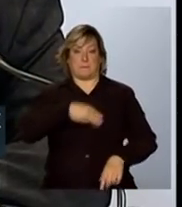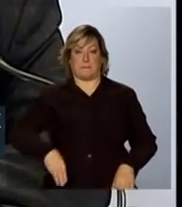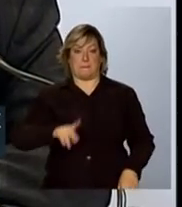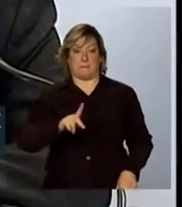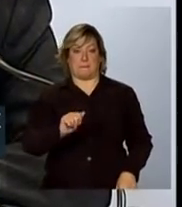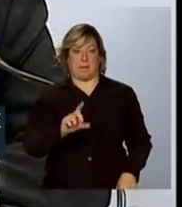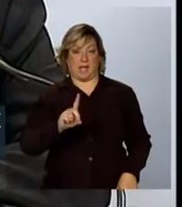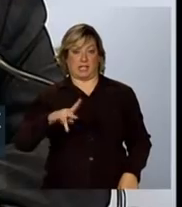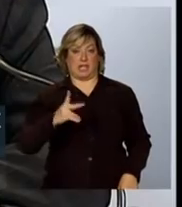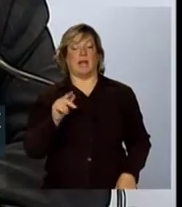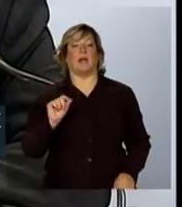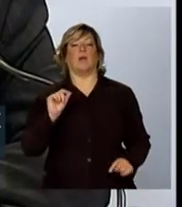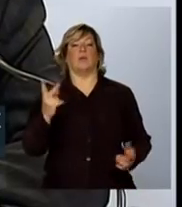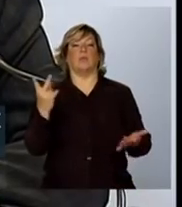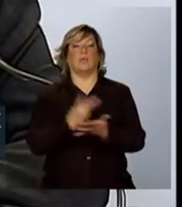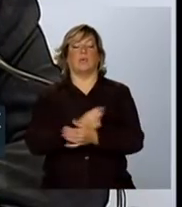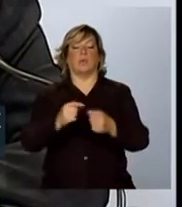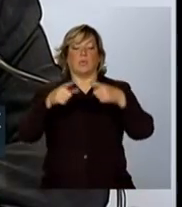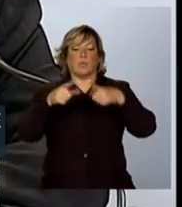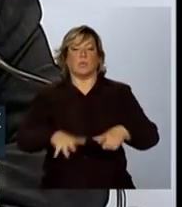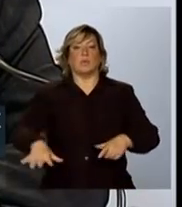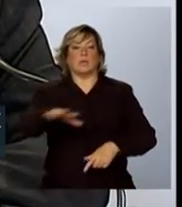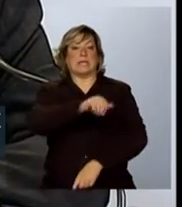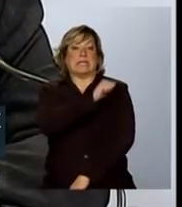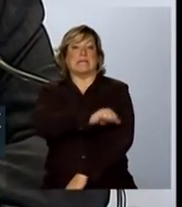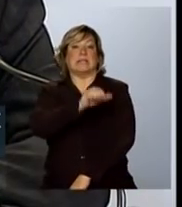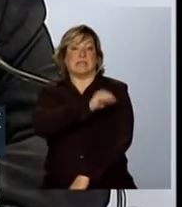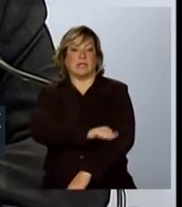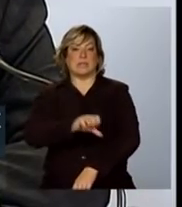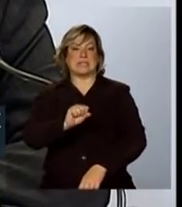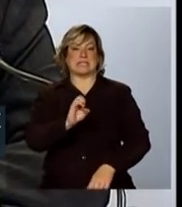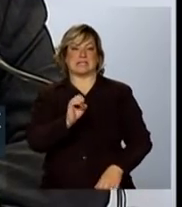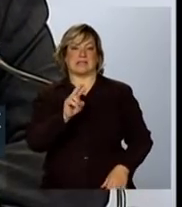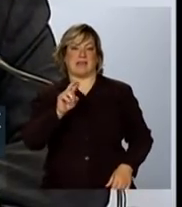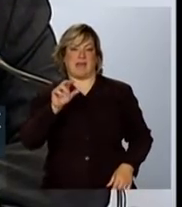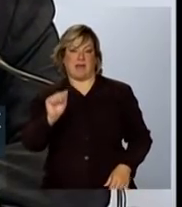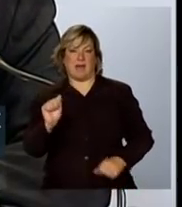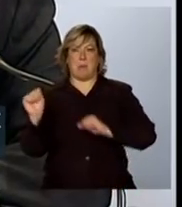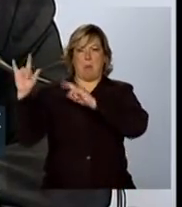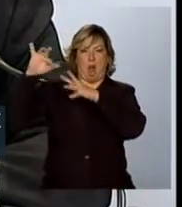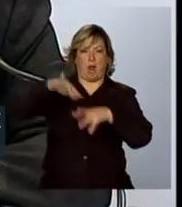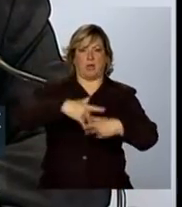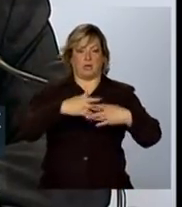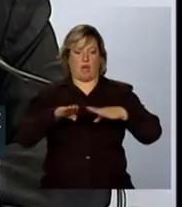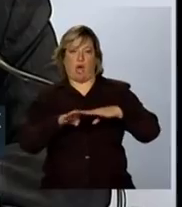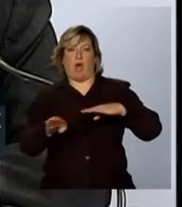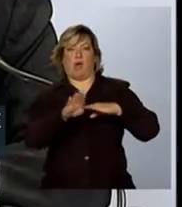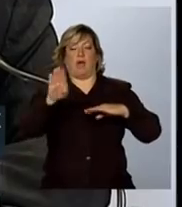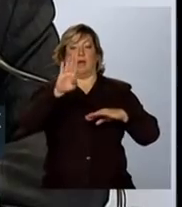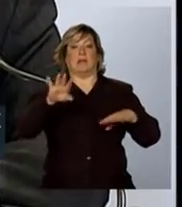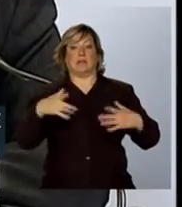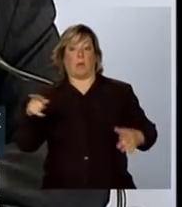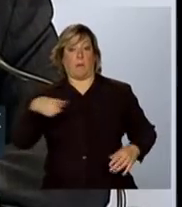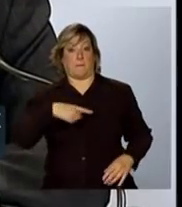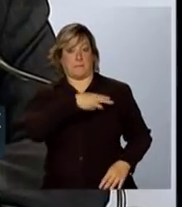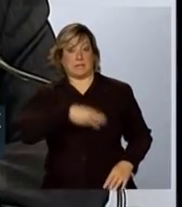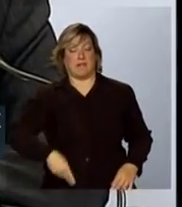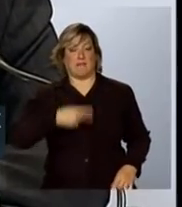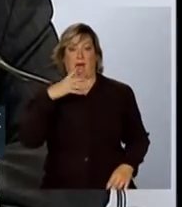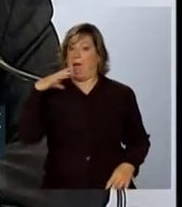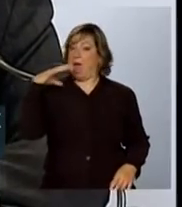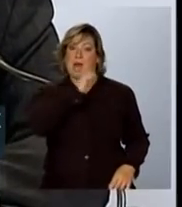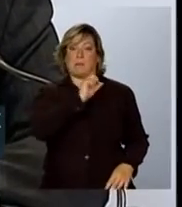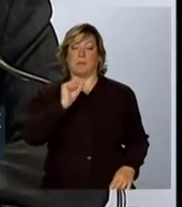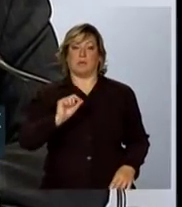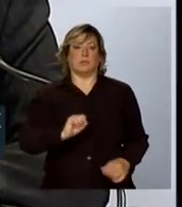o episódio da região serrana do Rio de Janeiro. E, rapidamente, o nosso ministro falou assim, não é possível nós